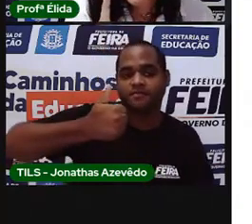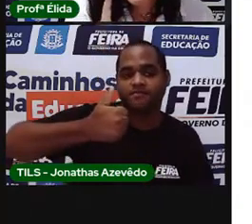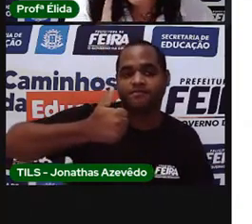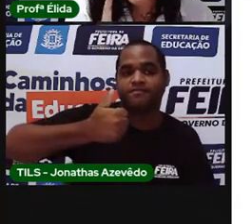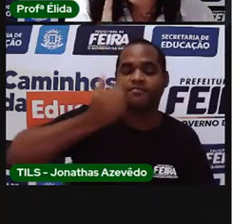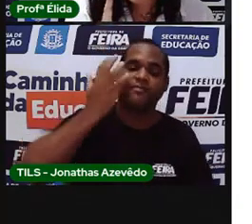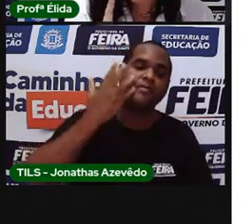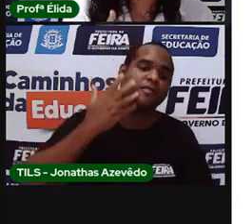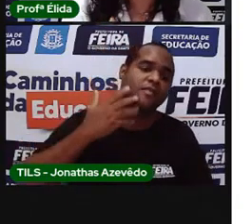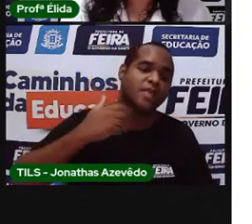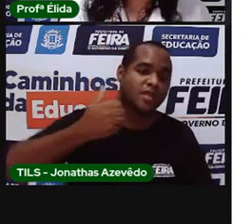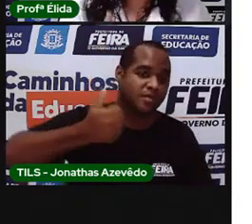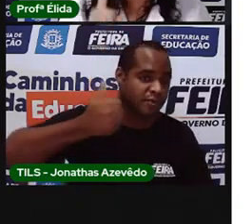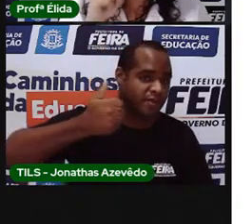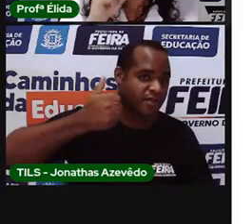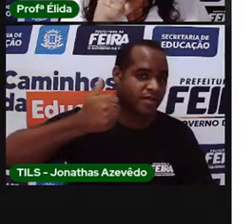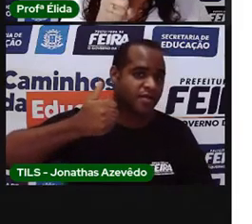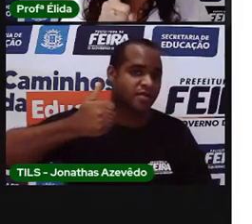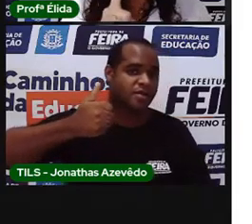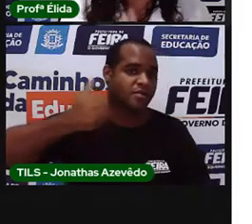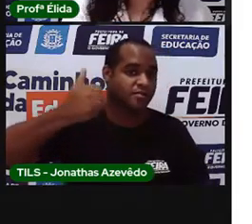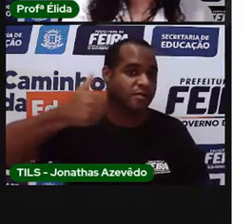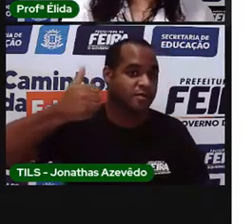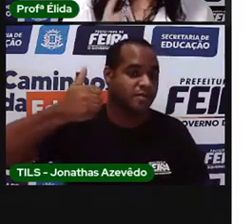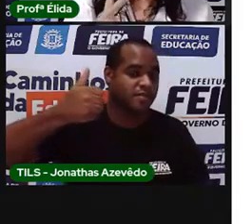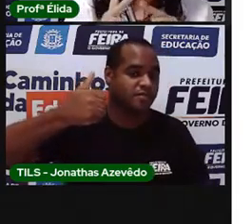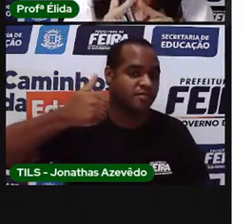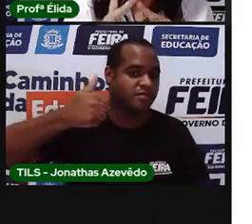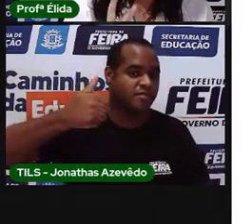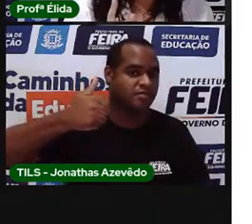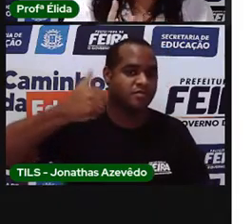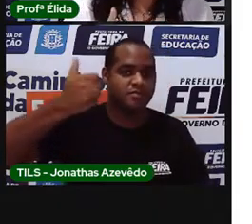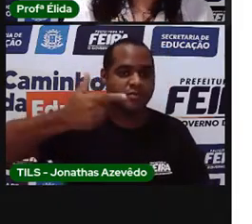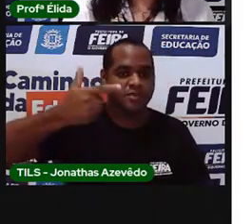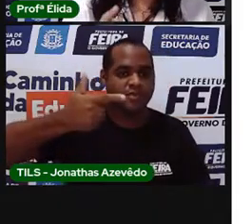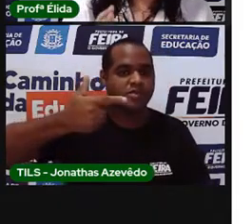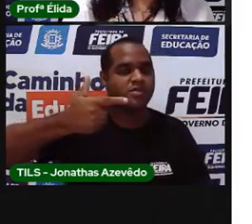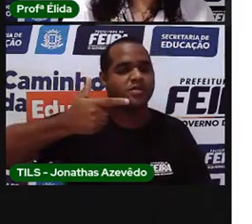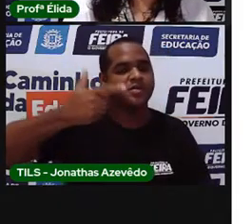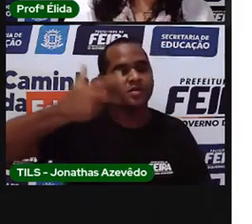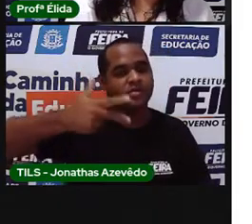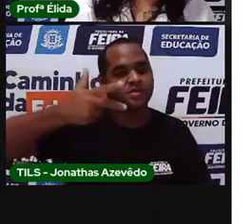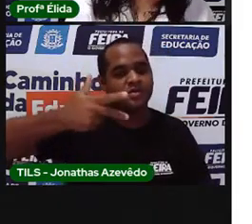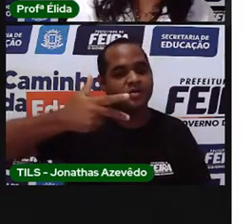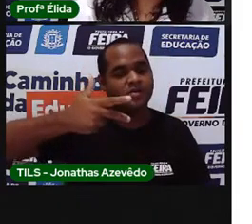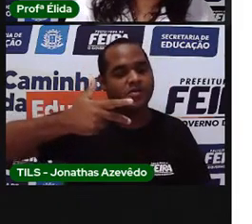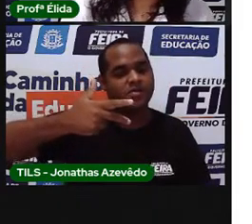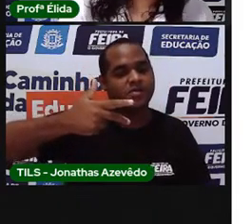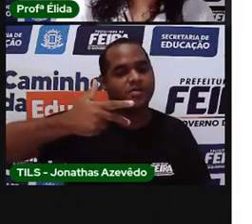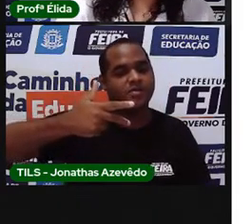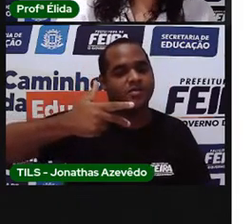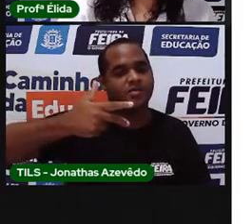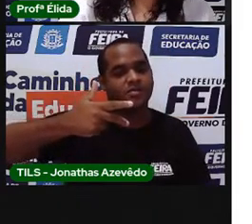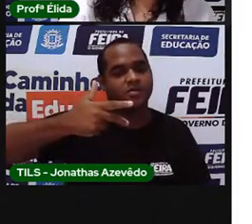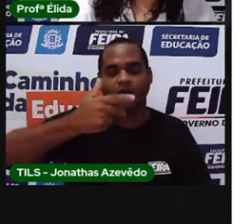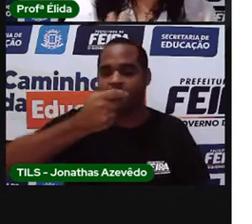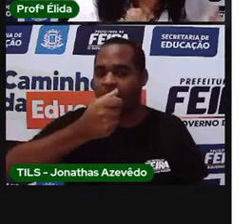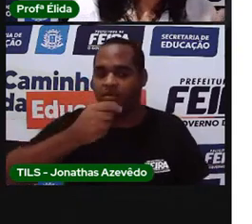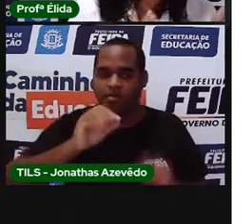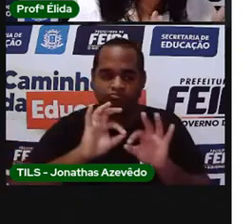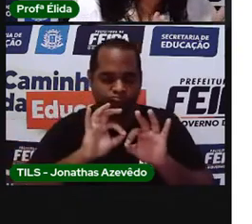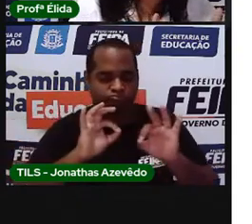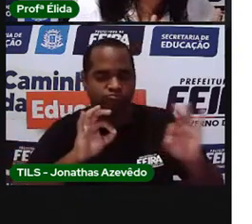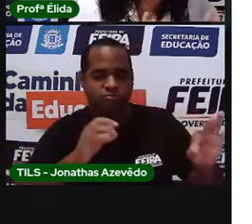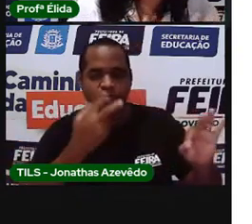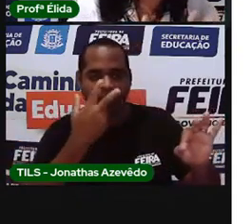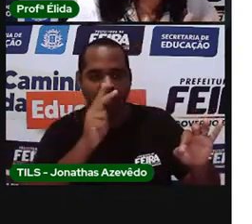criança. Então é primeiro, segundo, terceiro. E quanto mais longe